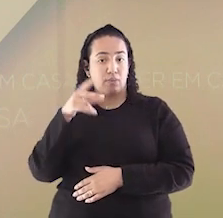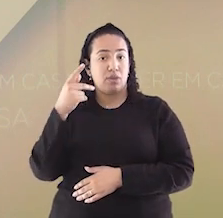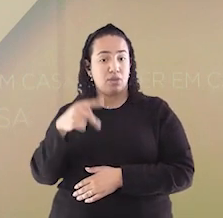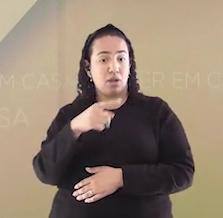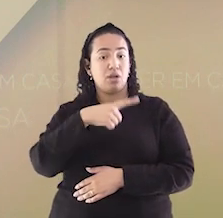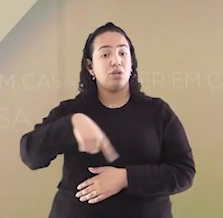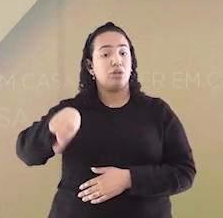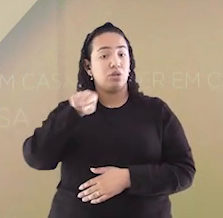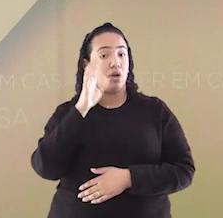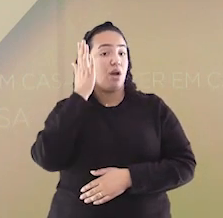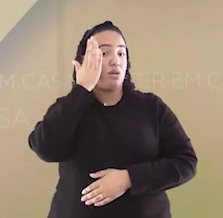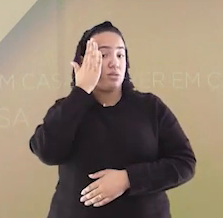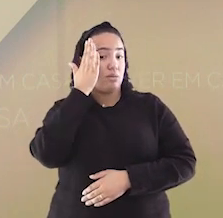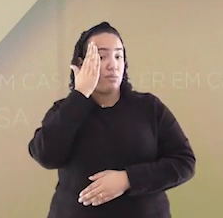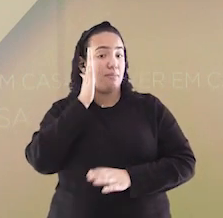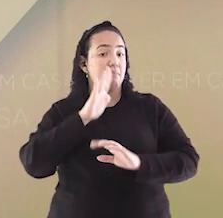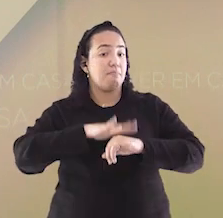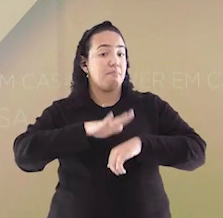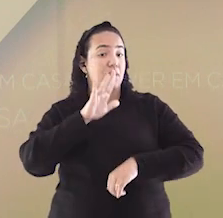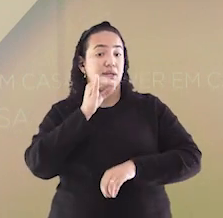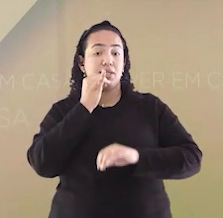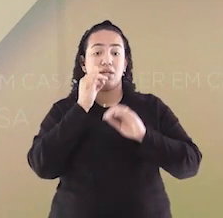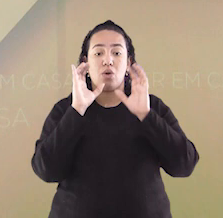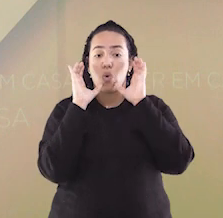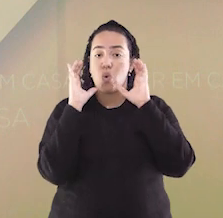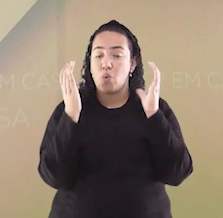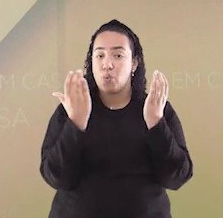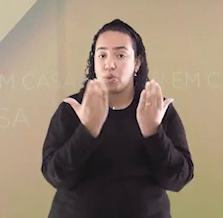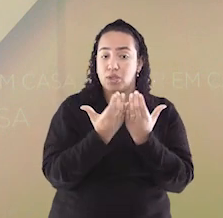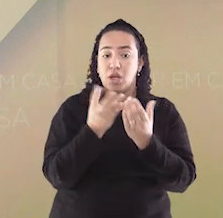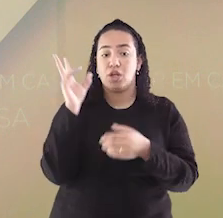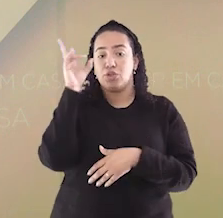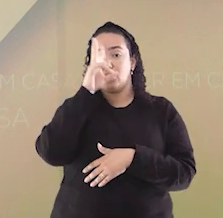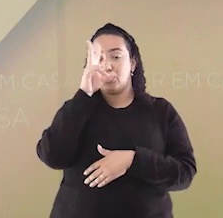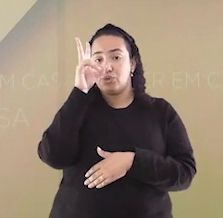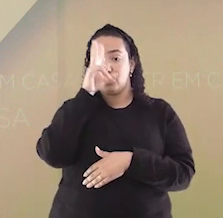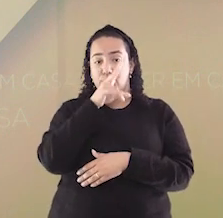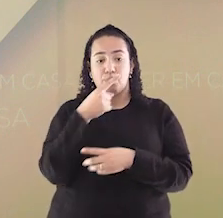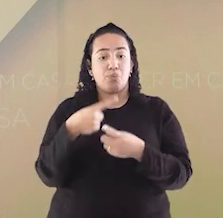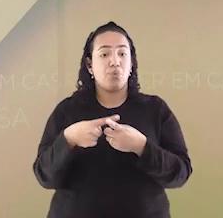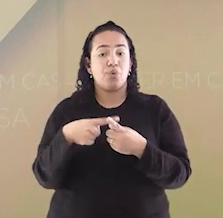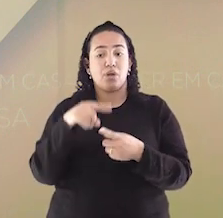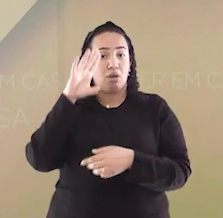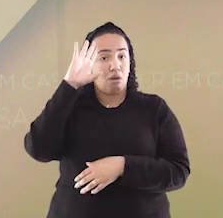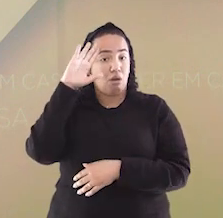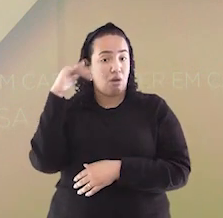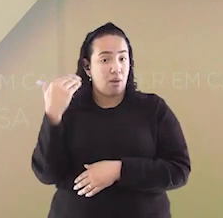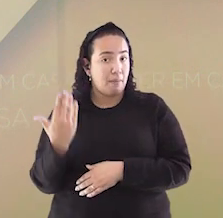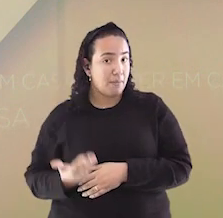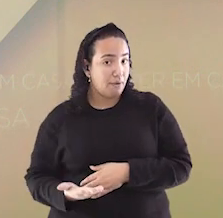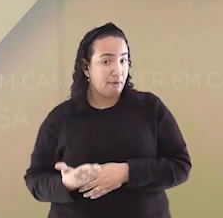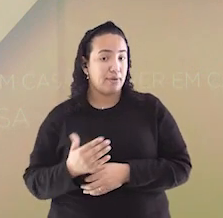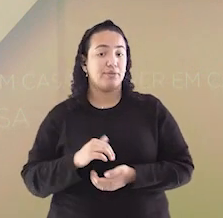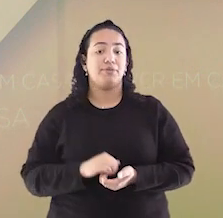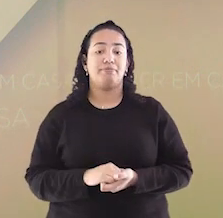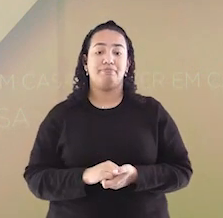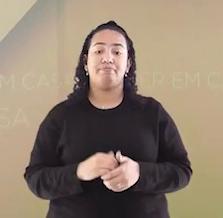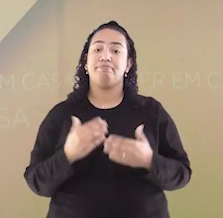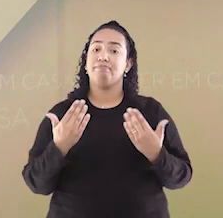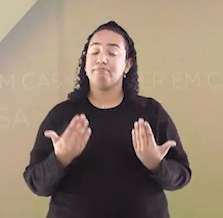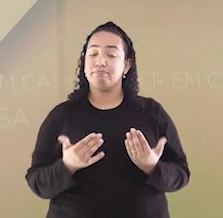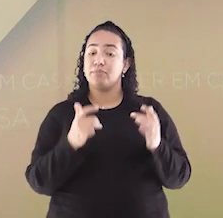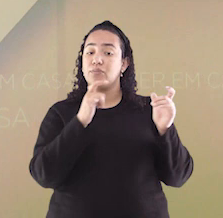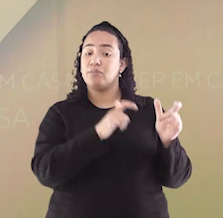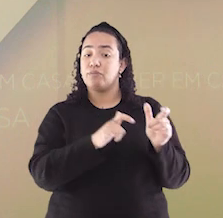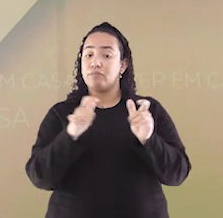mais sobre a comunidade em determinado momento histórico e compreender o motivo da homenagem. Não é à toa que esses